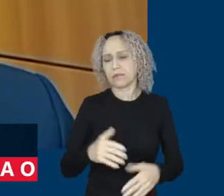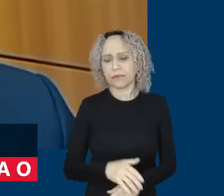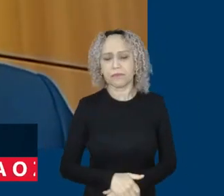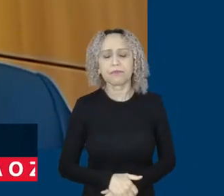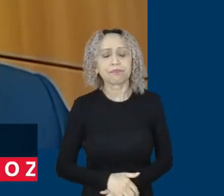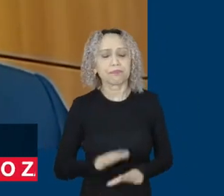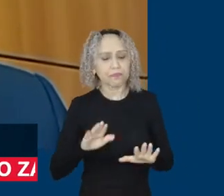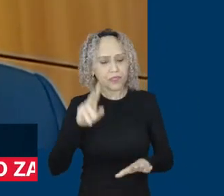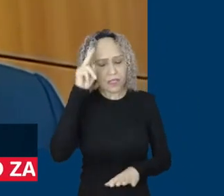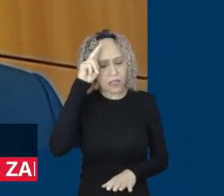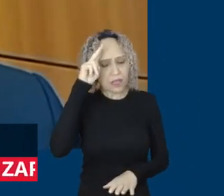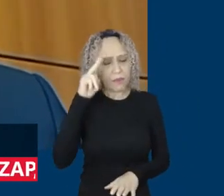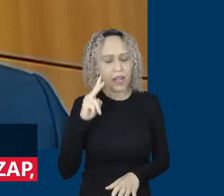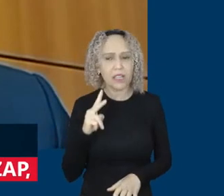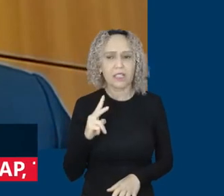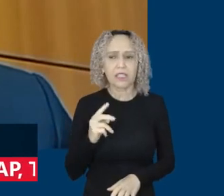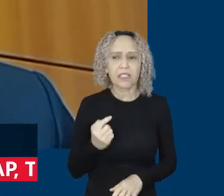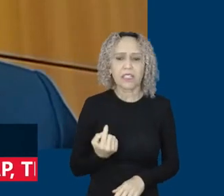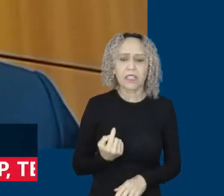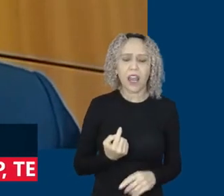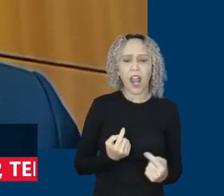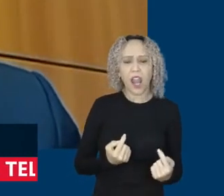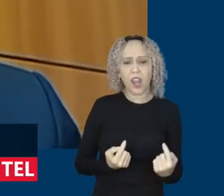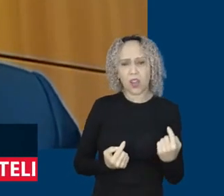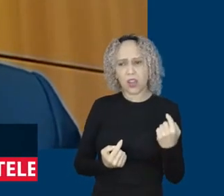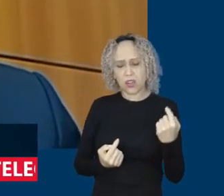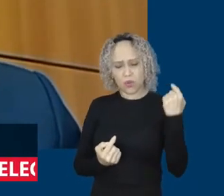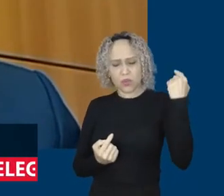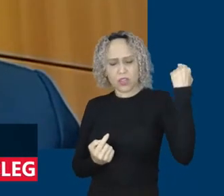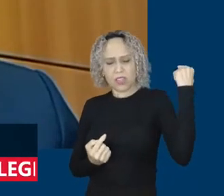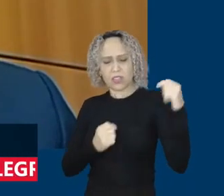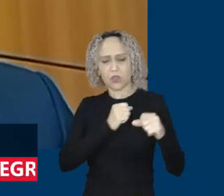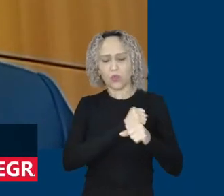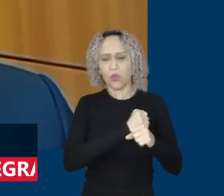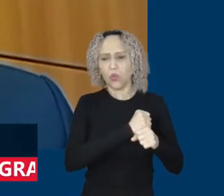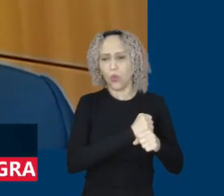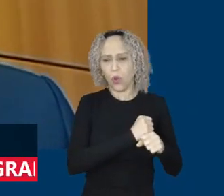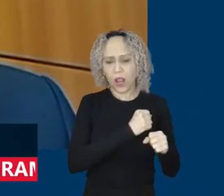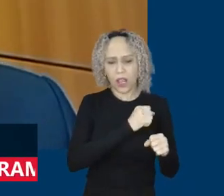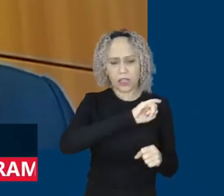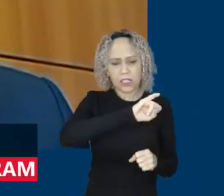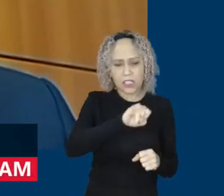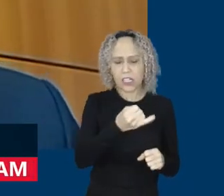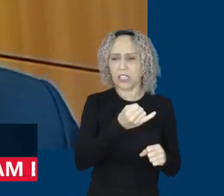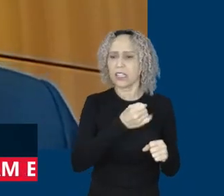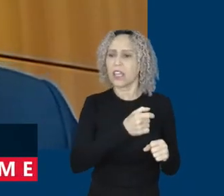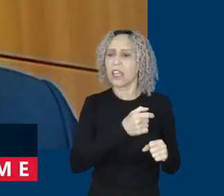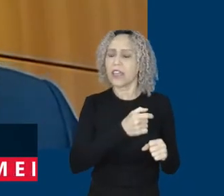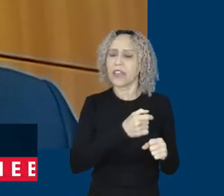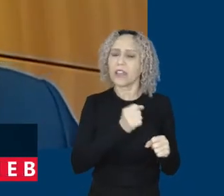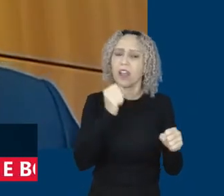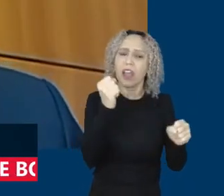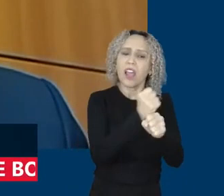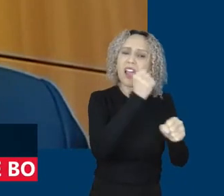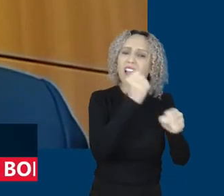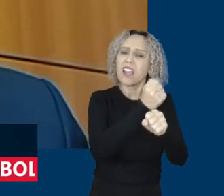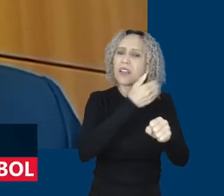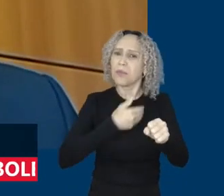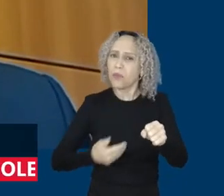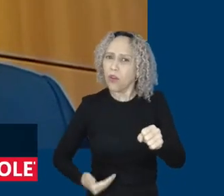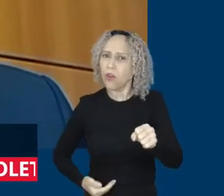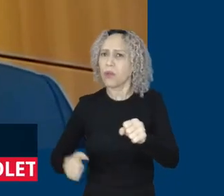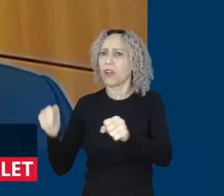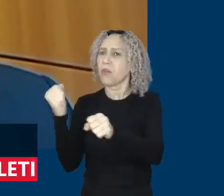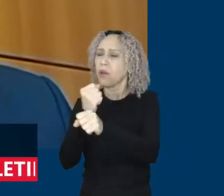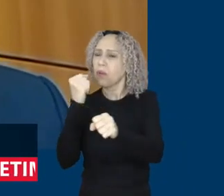de algumas obras públicas, a retomada de obras e infraestrutura, ainda de forma